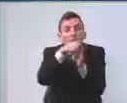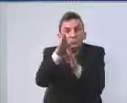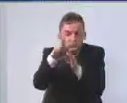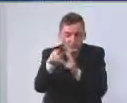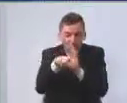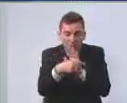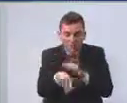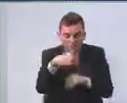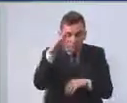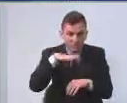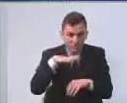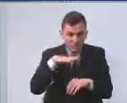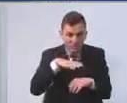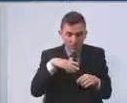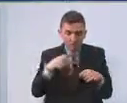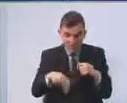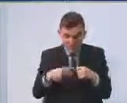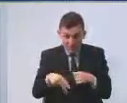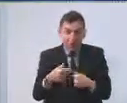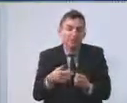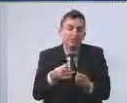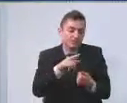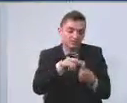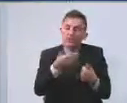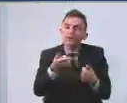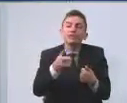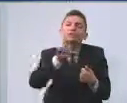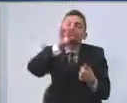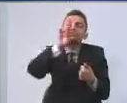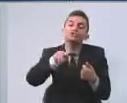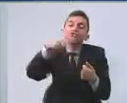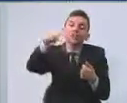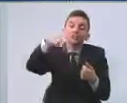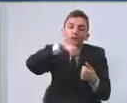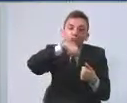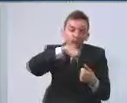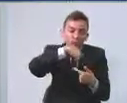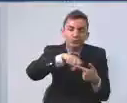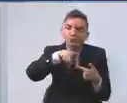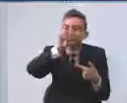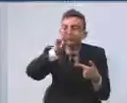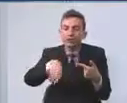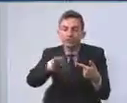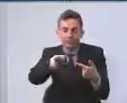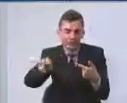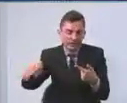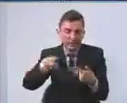Municipais de Direito, do Idoso, da Criança, da Assistência Social,